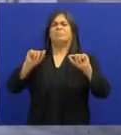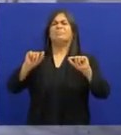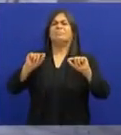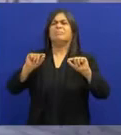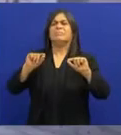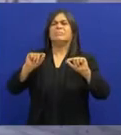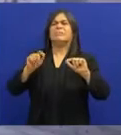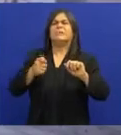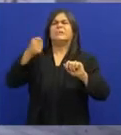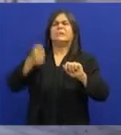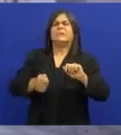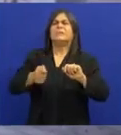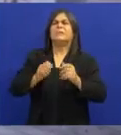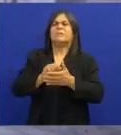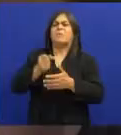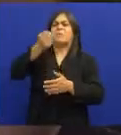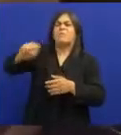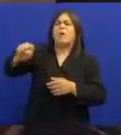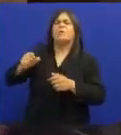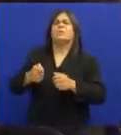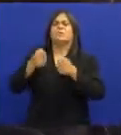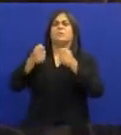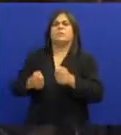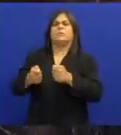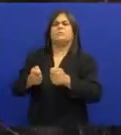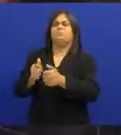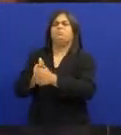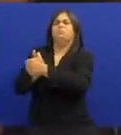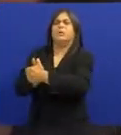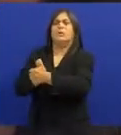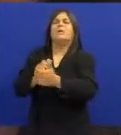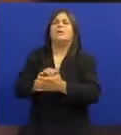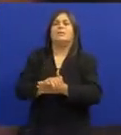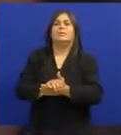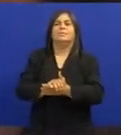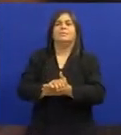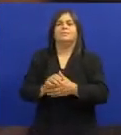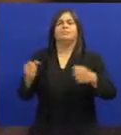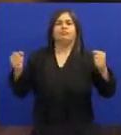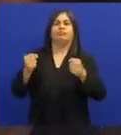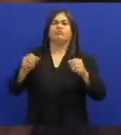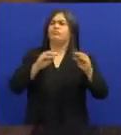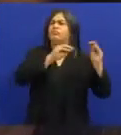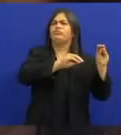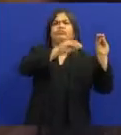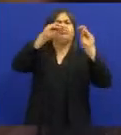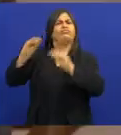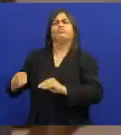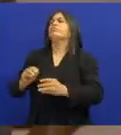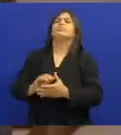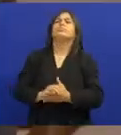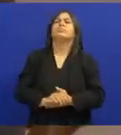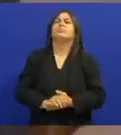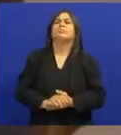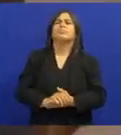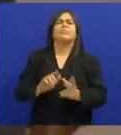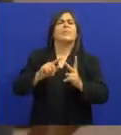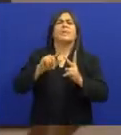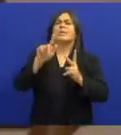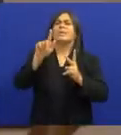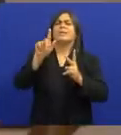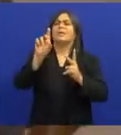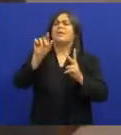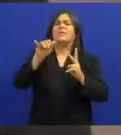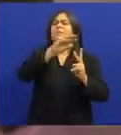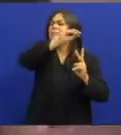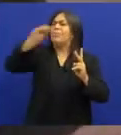revés Assim muito acentuado Nesse período Luiz Gonzaga Pegou o saco E veio embora Elino Julião